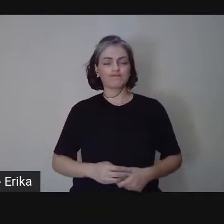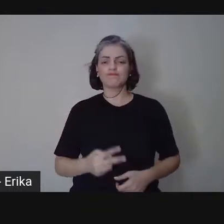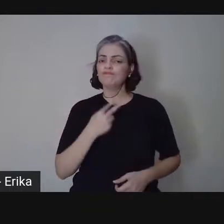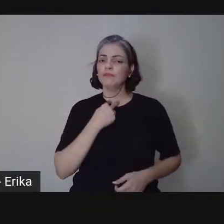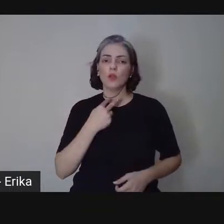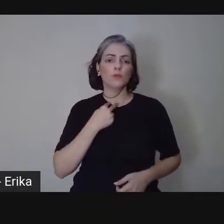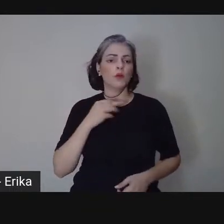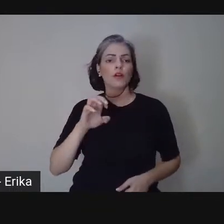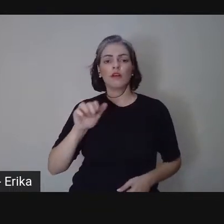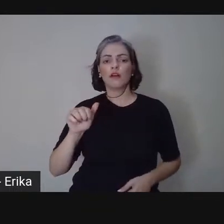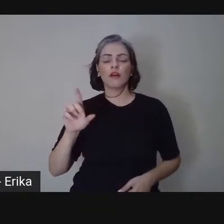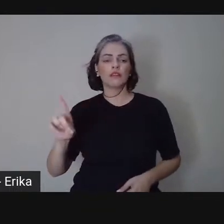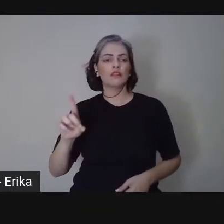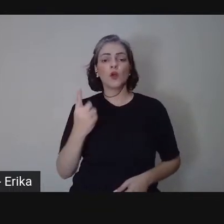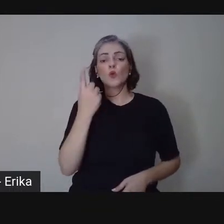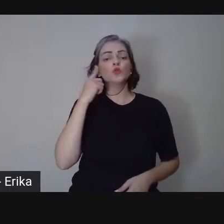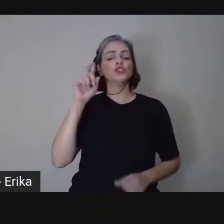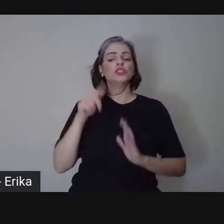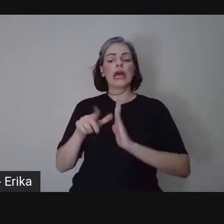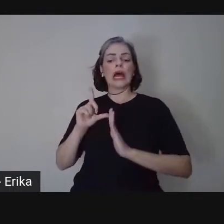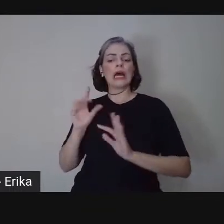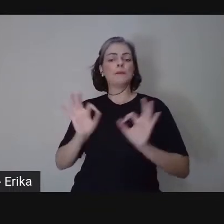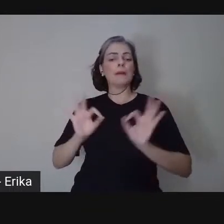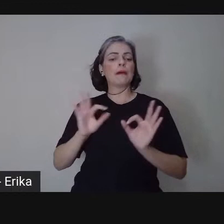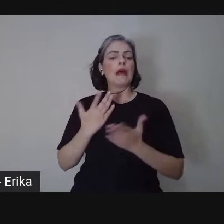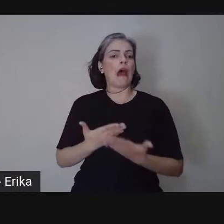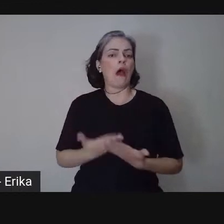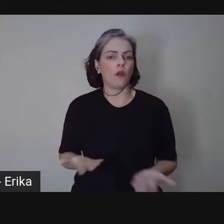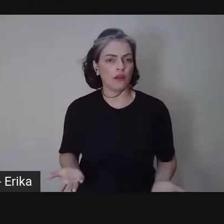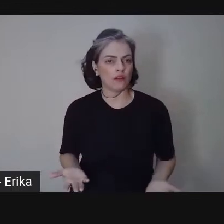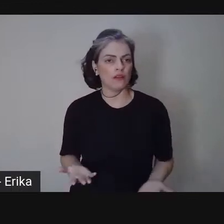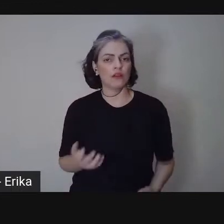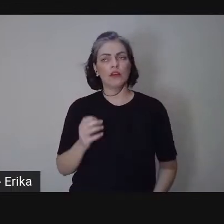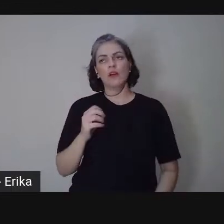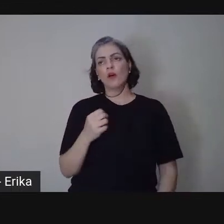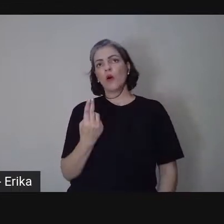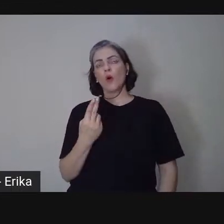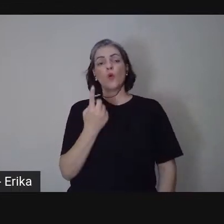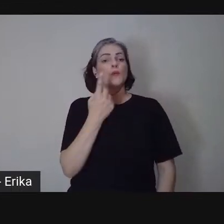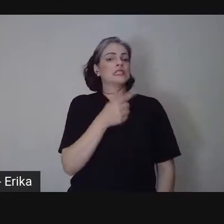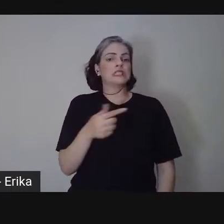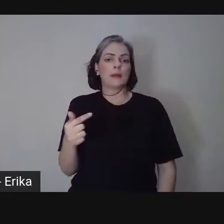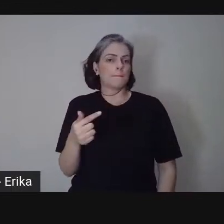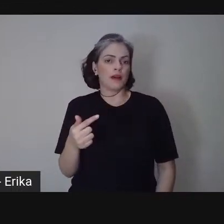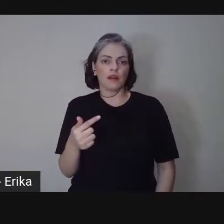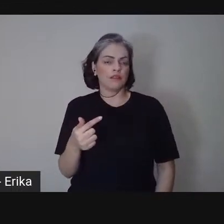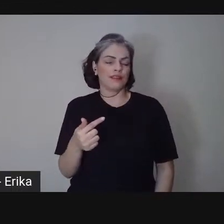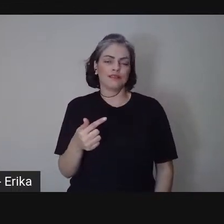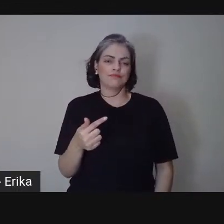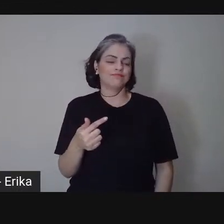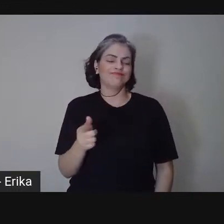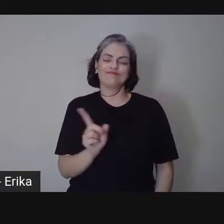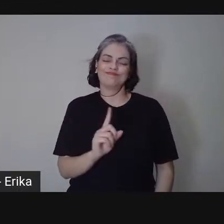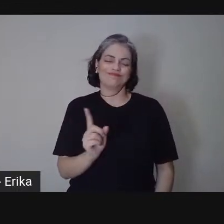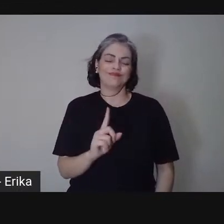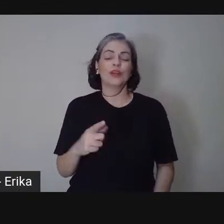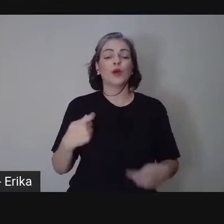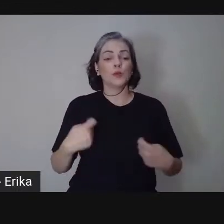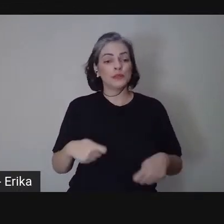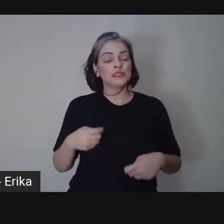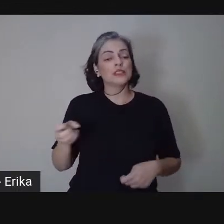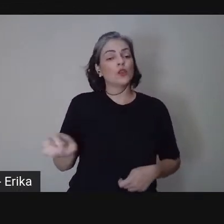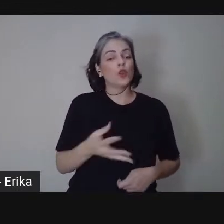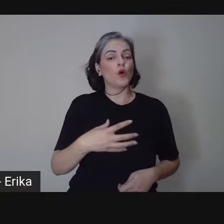preparada no dia anterior e nem mesmo, quem sabe, na semana anterior. Existe uma proposta na modalidade de EAD.